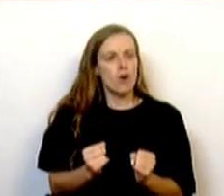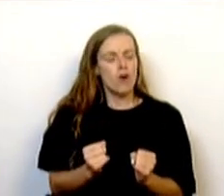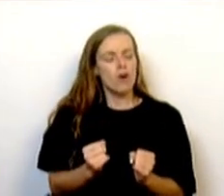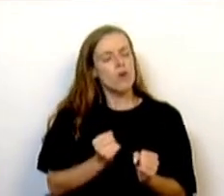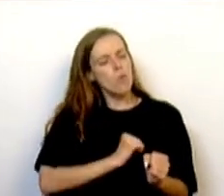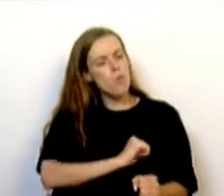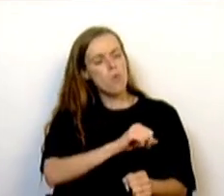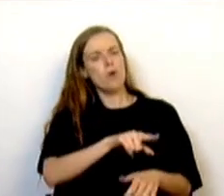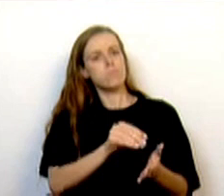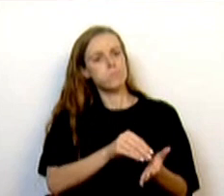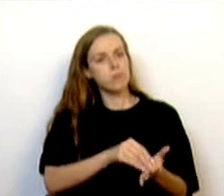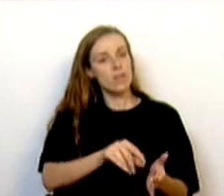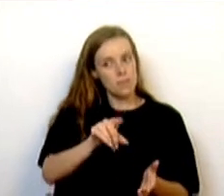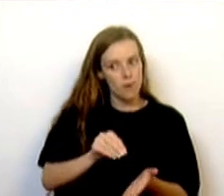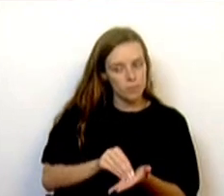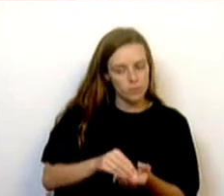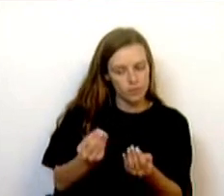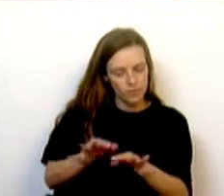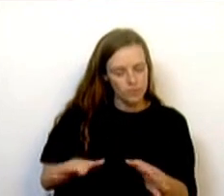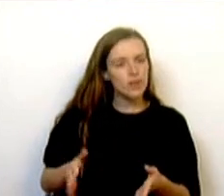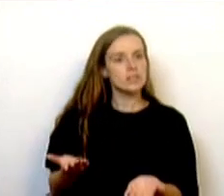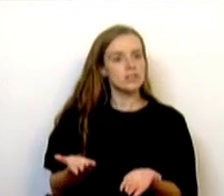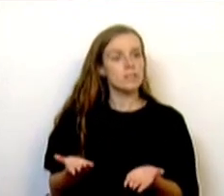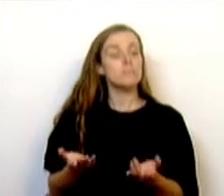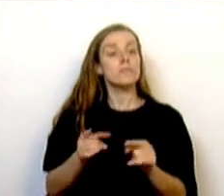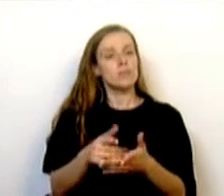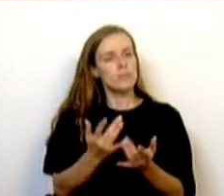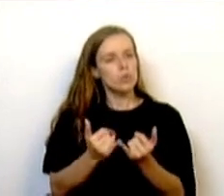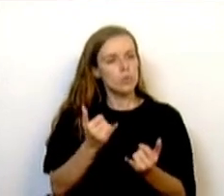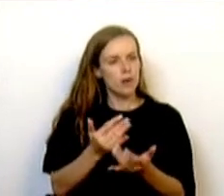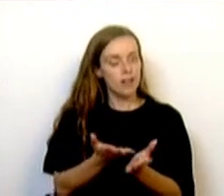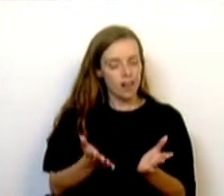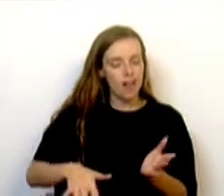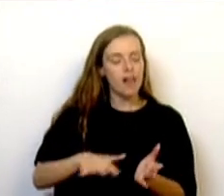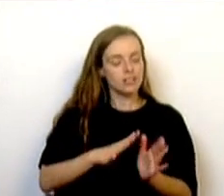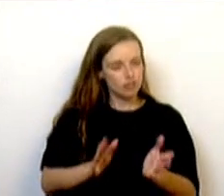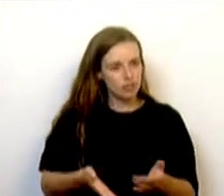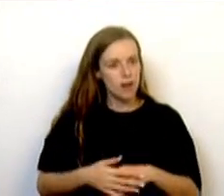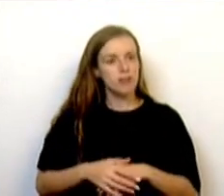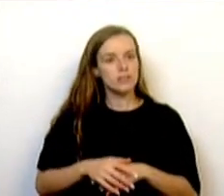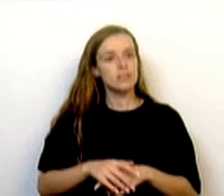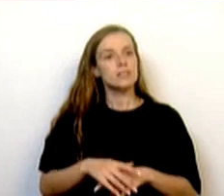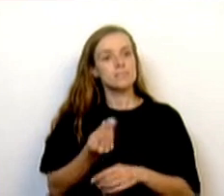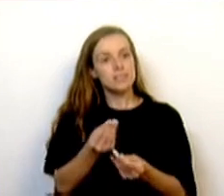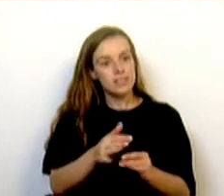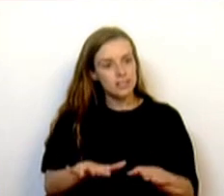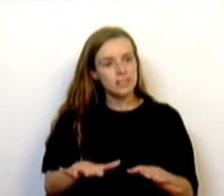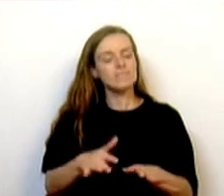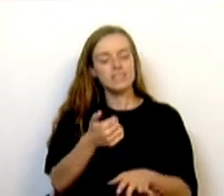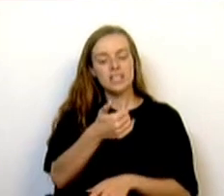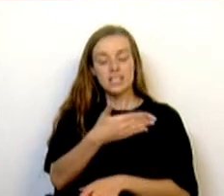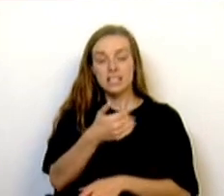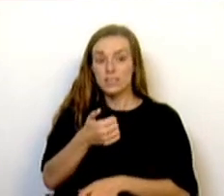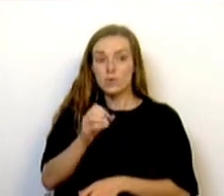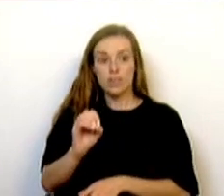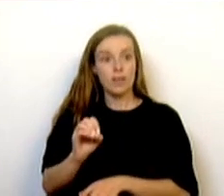pobreza infantil. E foi por isso que criamos uma prestação automática que já está no terreno, a garantia para a infância, que chega a 155